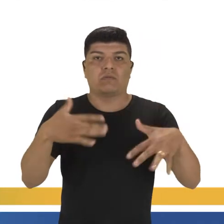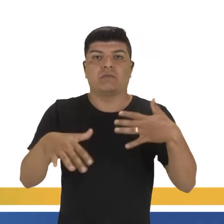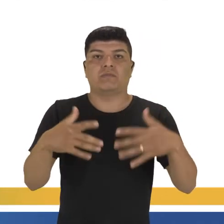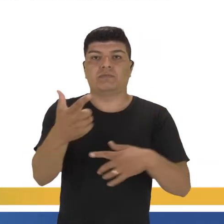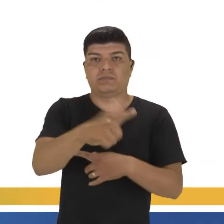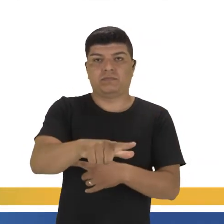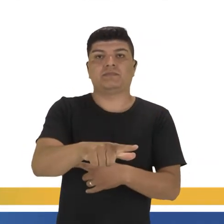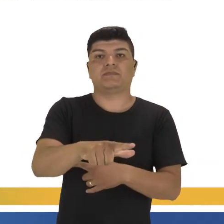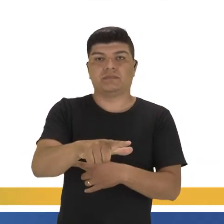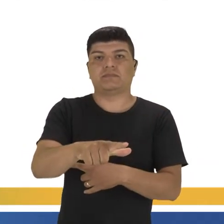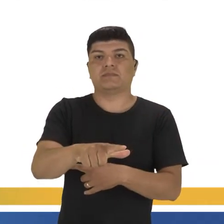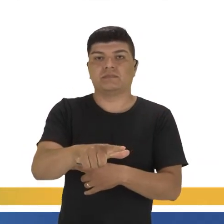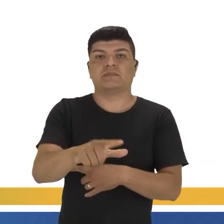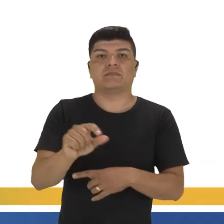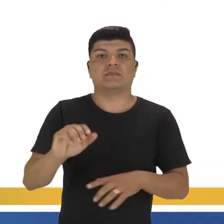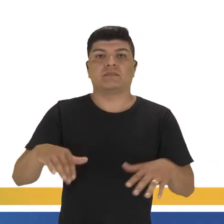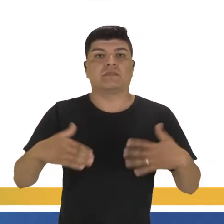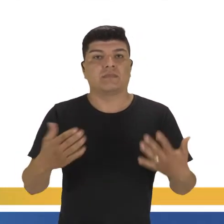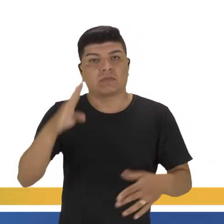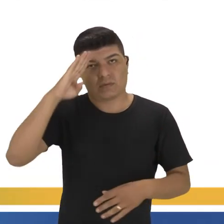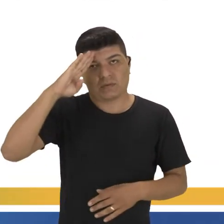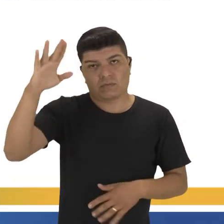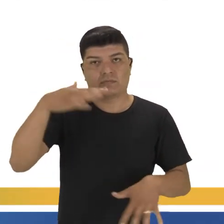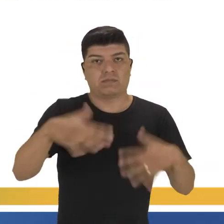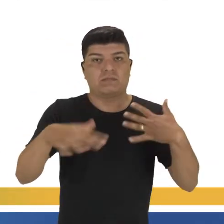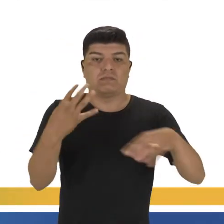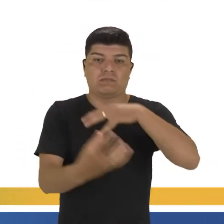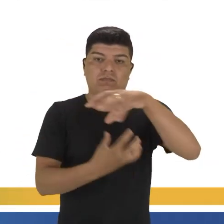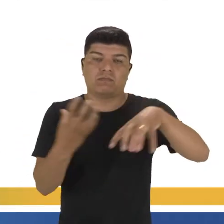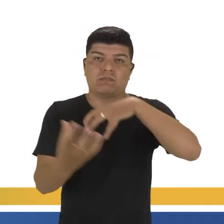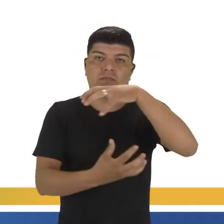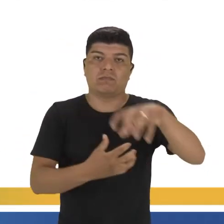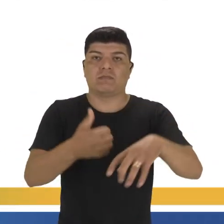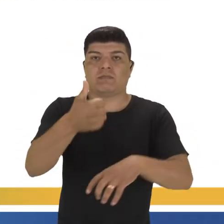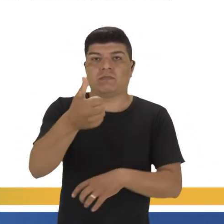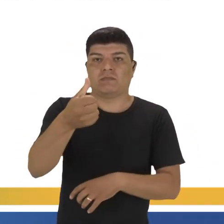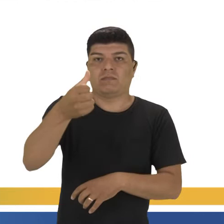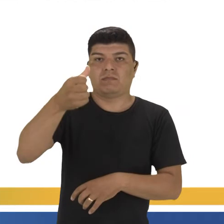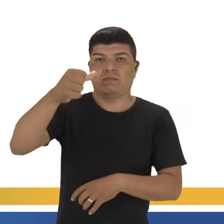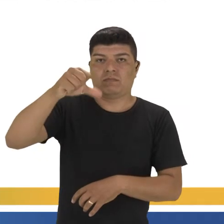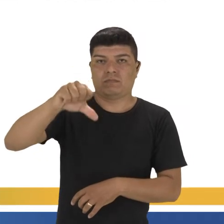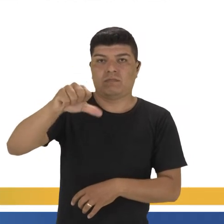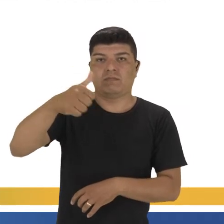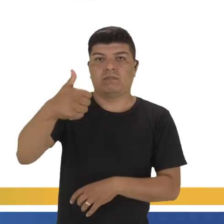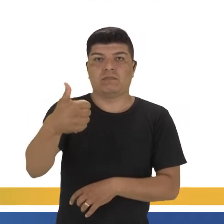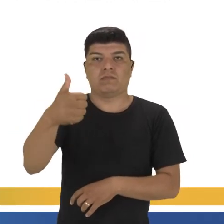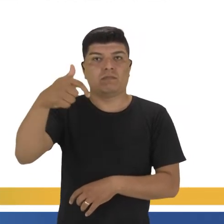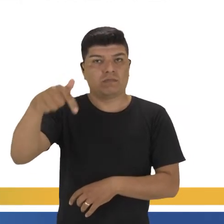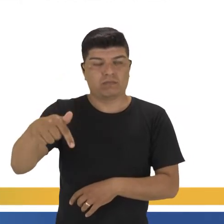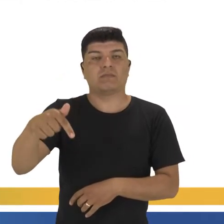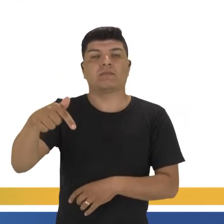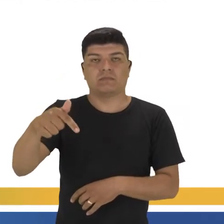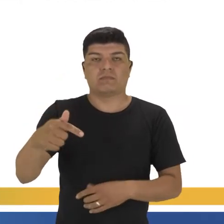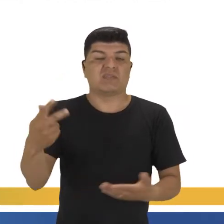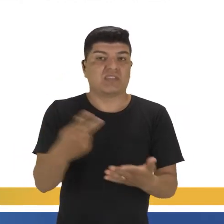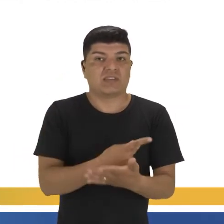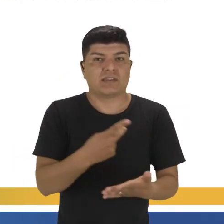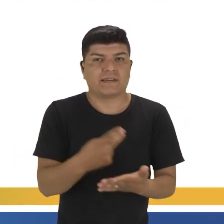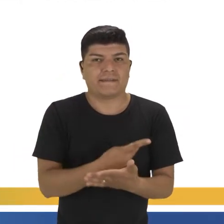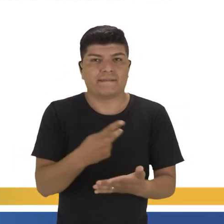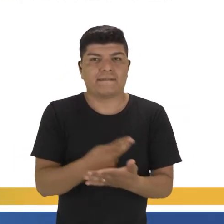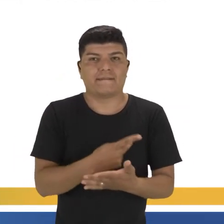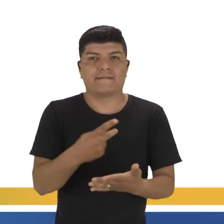bolchevique, que no caso seria o movimento principal da Revolução de 1917. Um erro grave desse